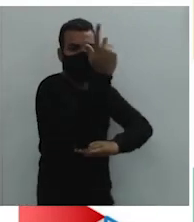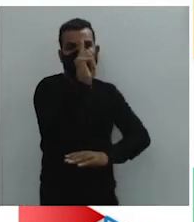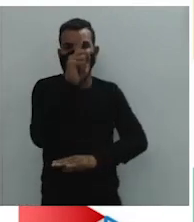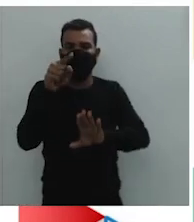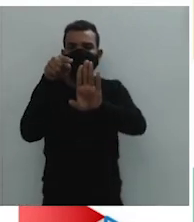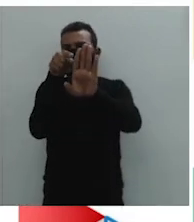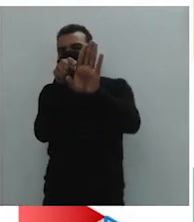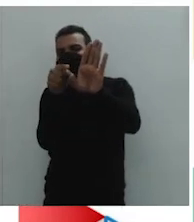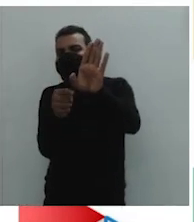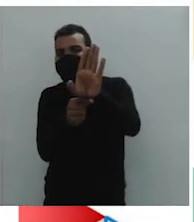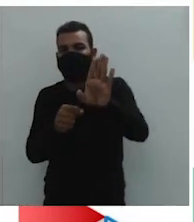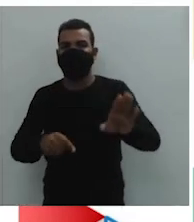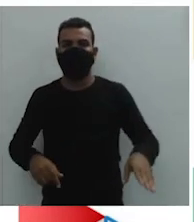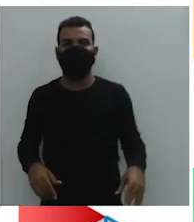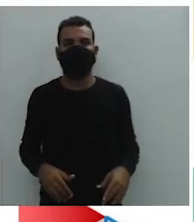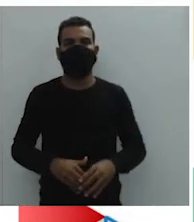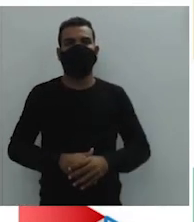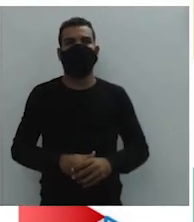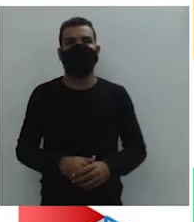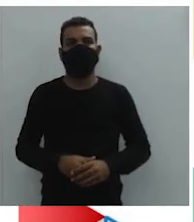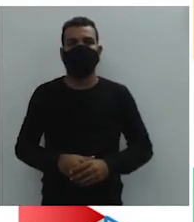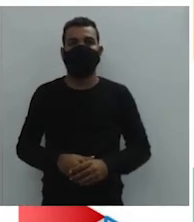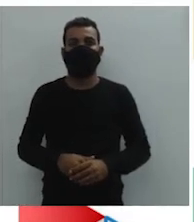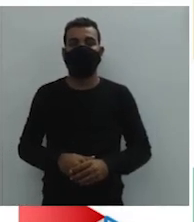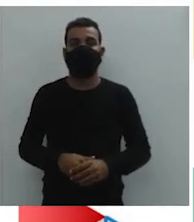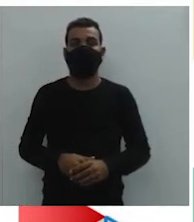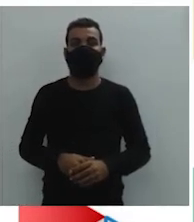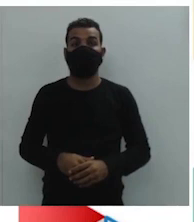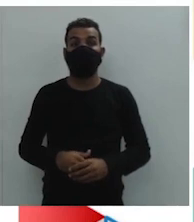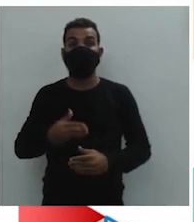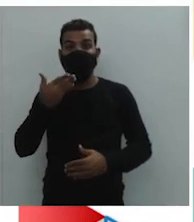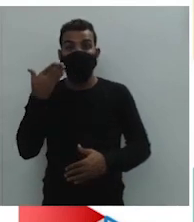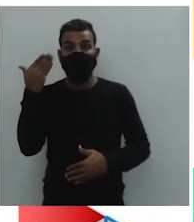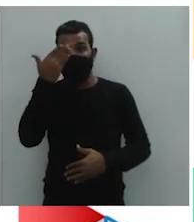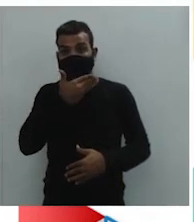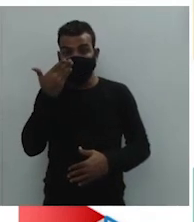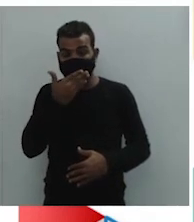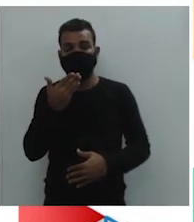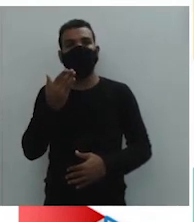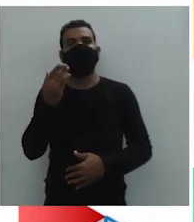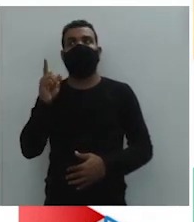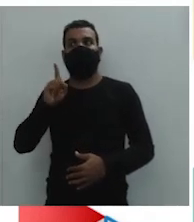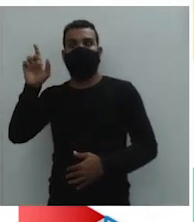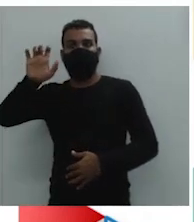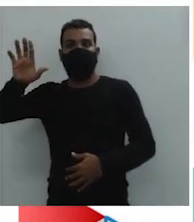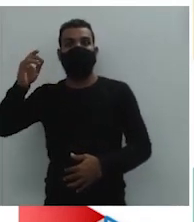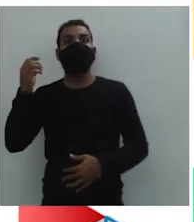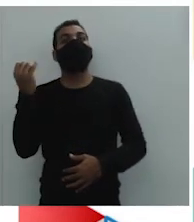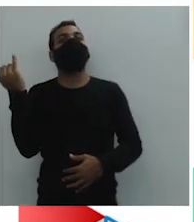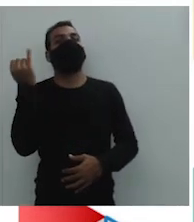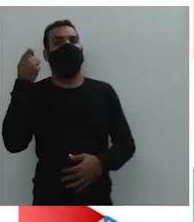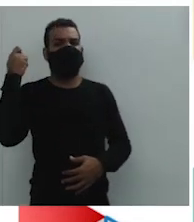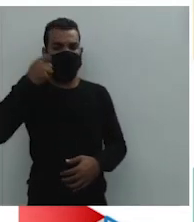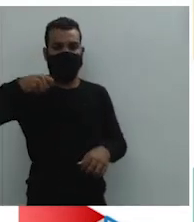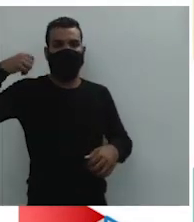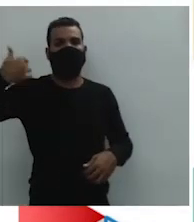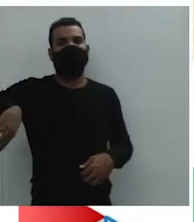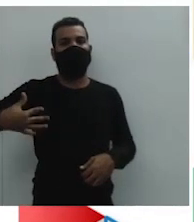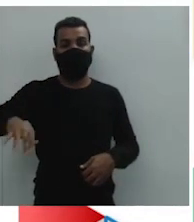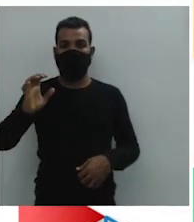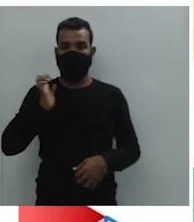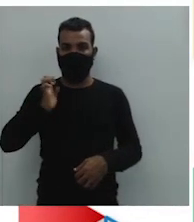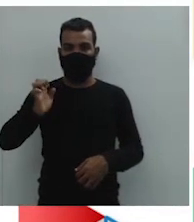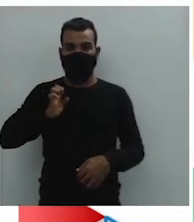E o açúcar, ele era muito valorizado na Europa. Os portugueses já produziam açúcar em suas